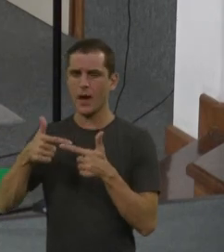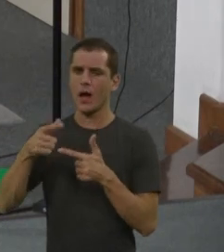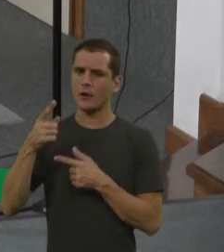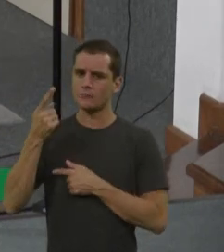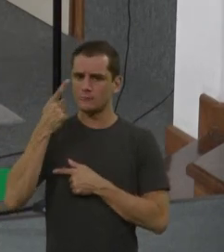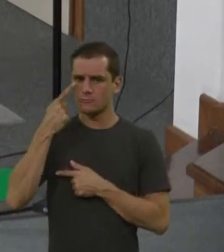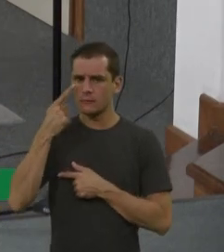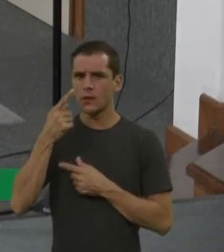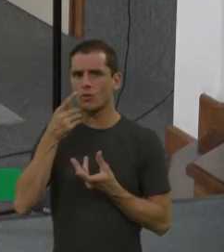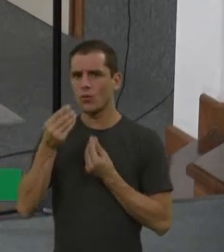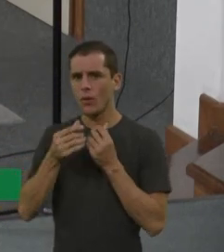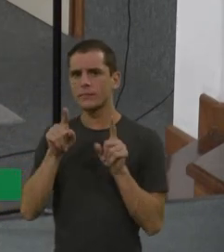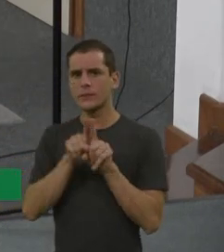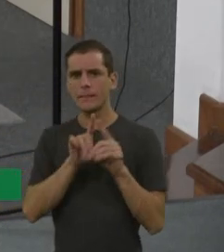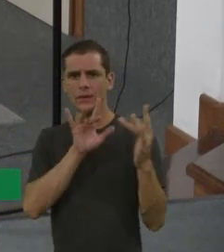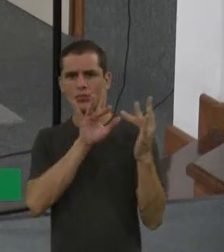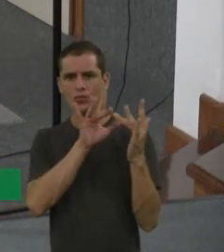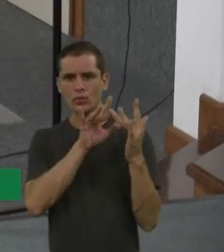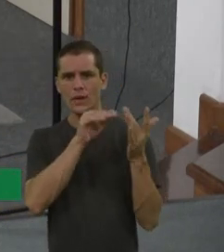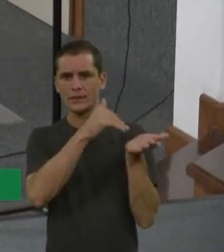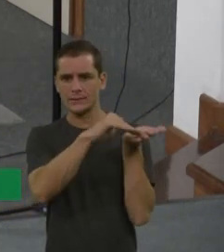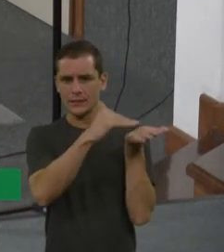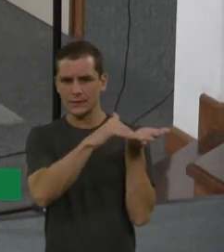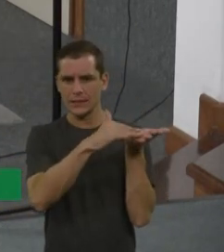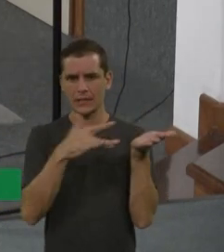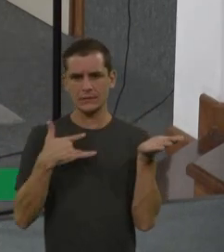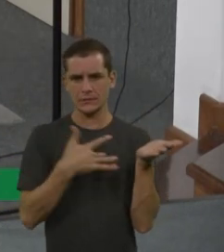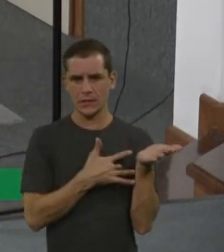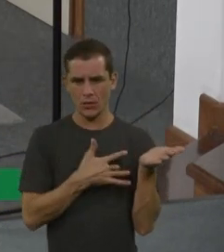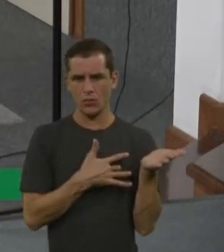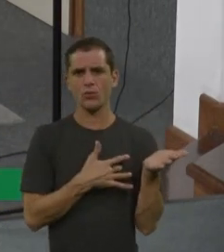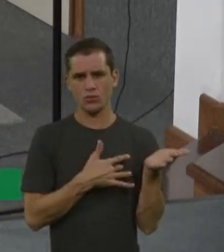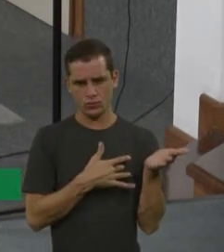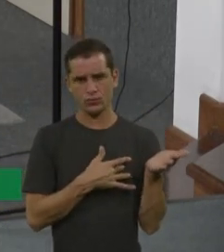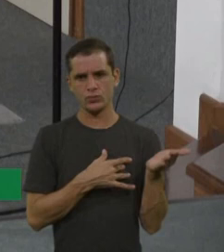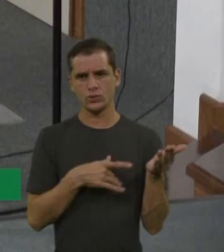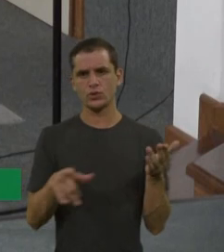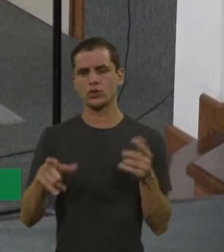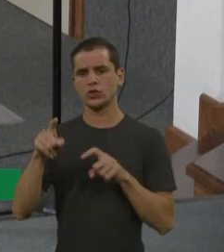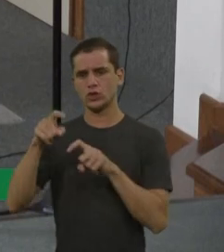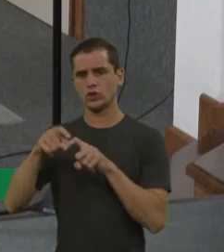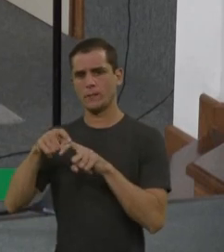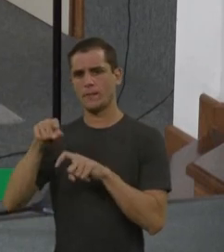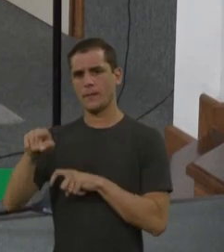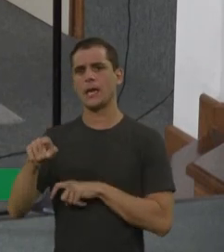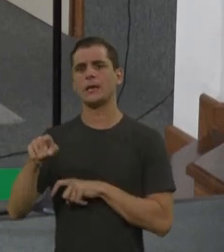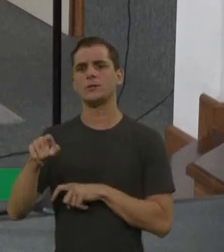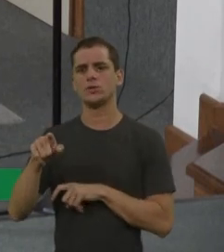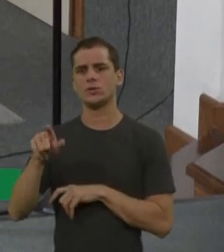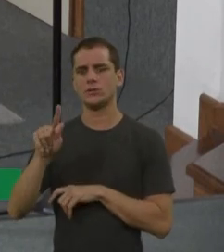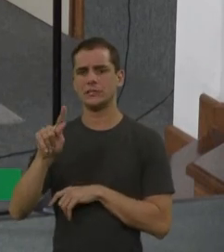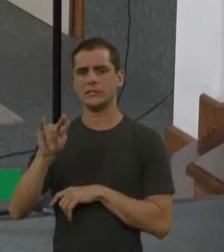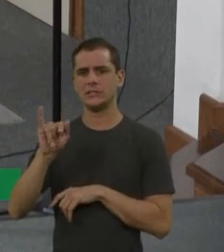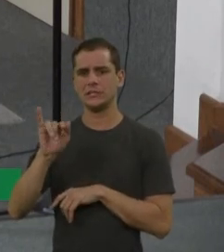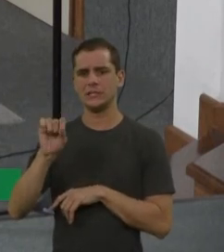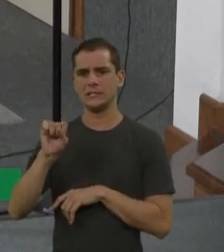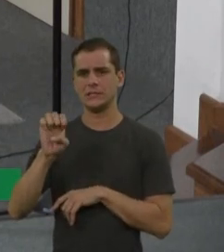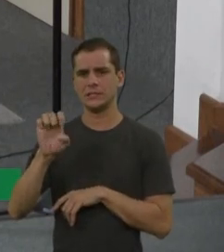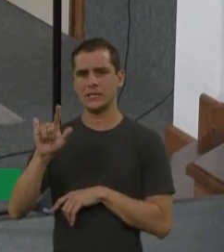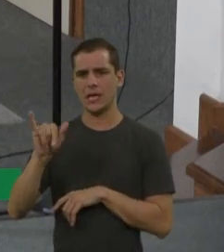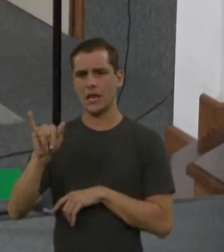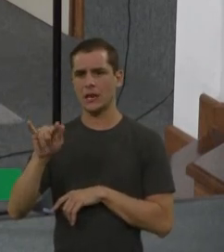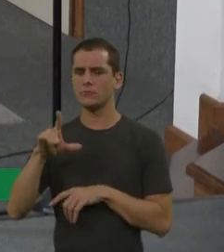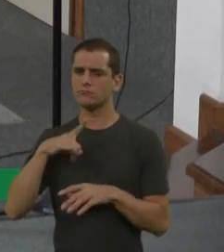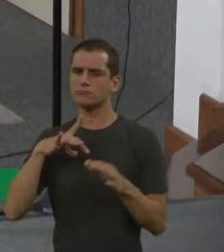contato muito bom com a Secretaria de Saúde, que foi a doutora Gisele que abriu essas portas, né? Então, a gente sempre tá com eles, né? Não